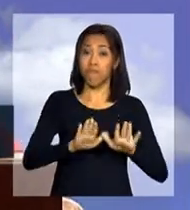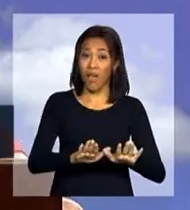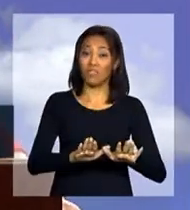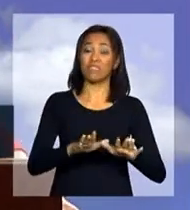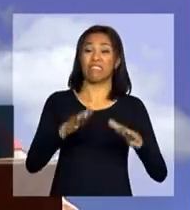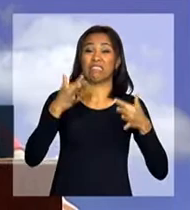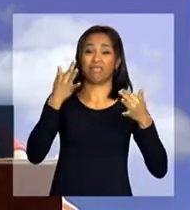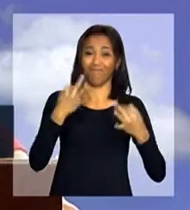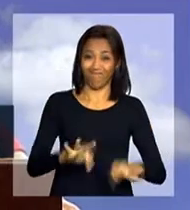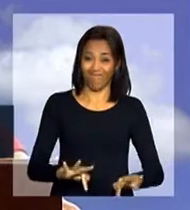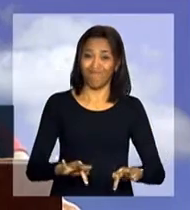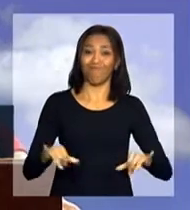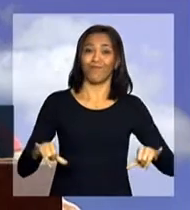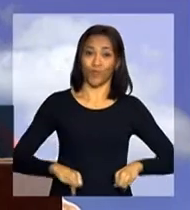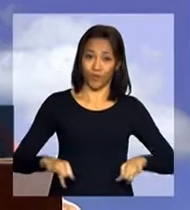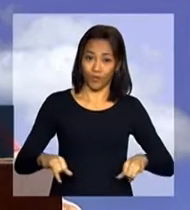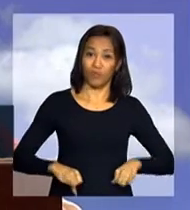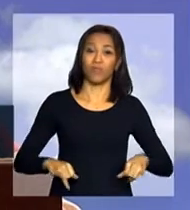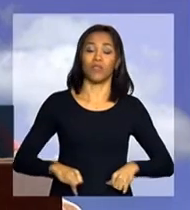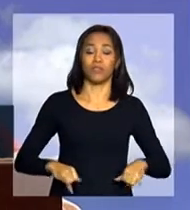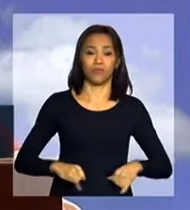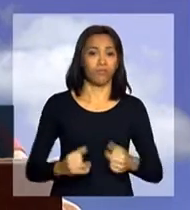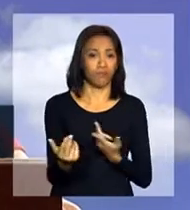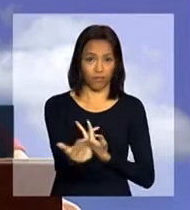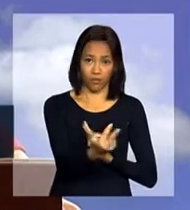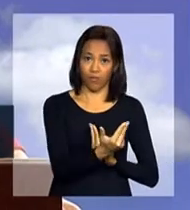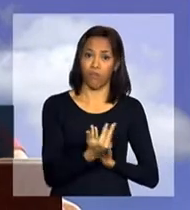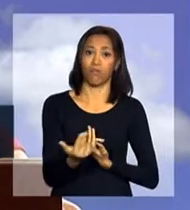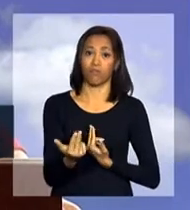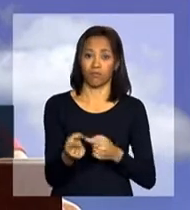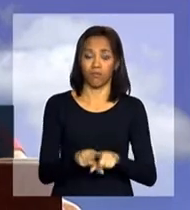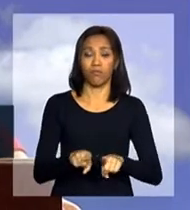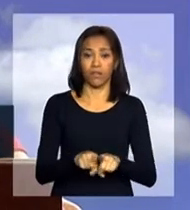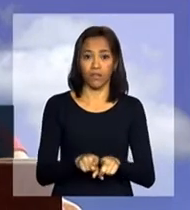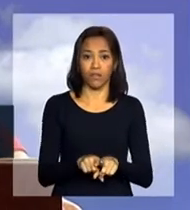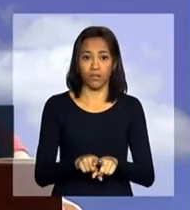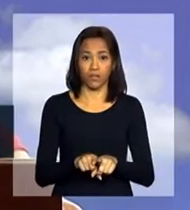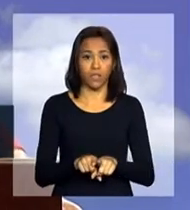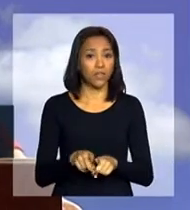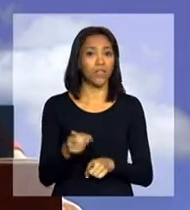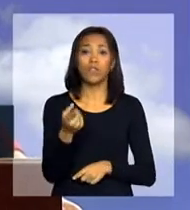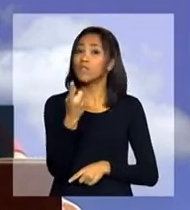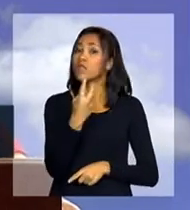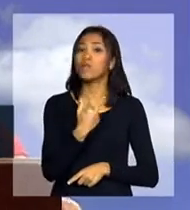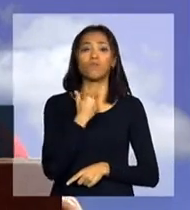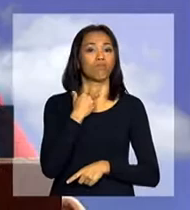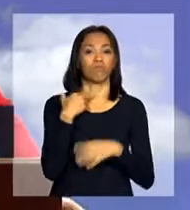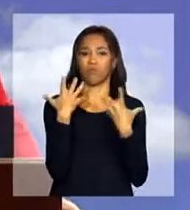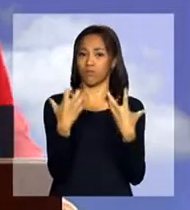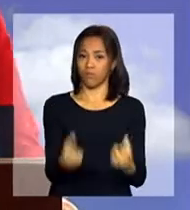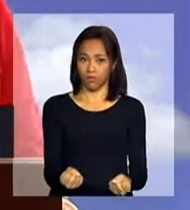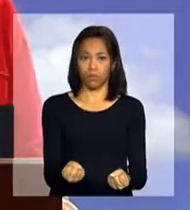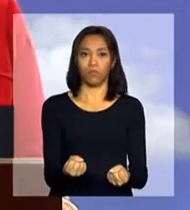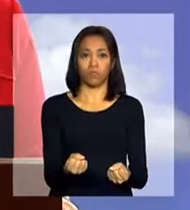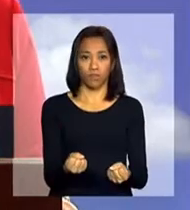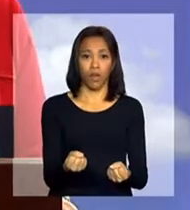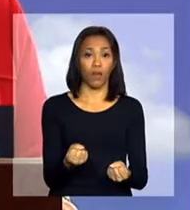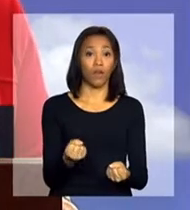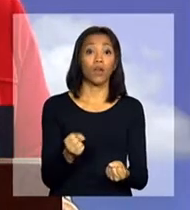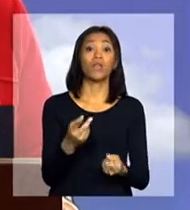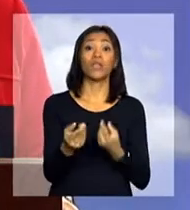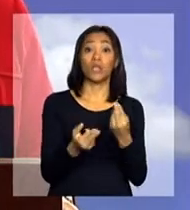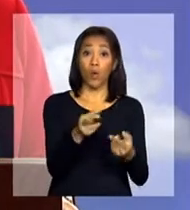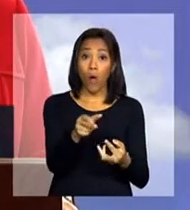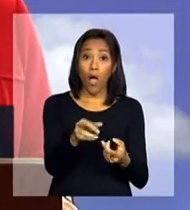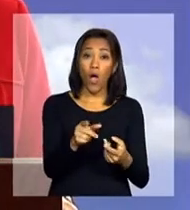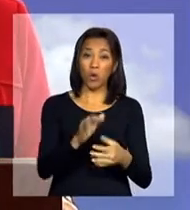dolorosos, igualmente inadmissíveis, como a discriminação